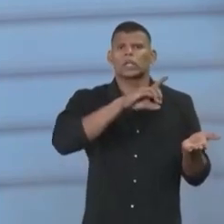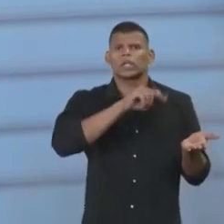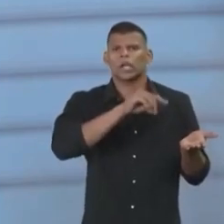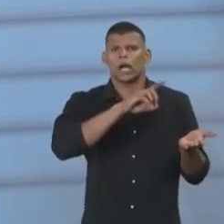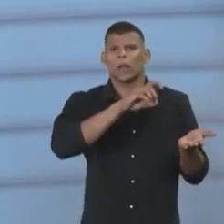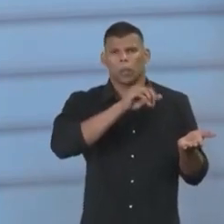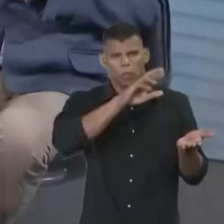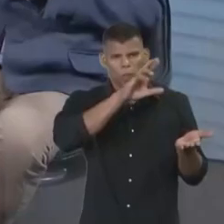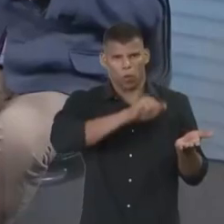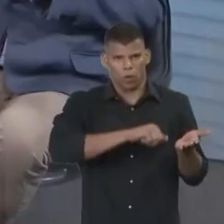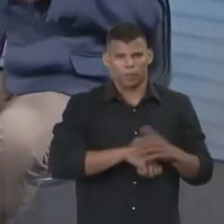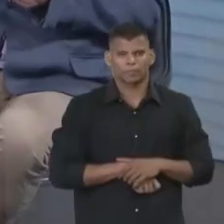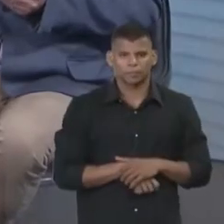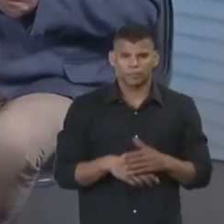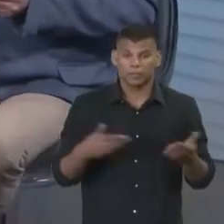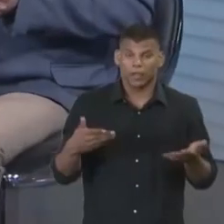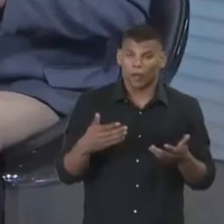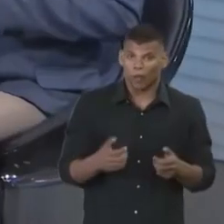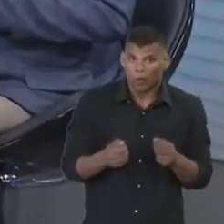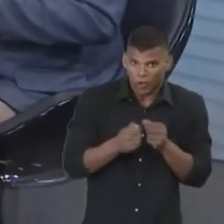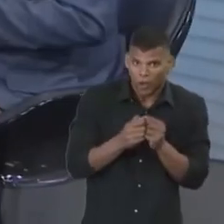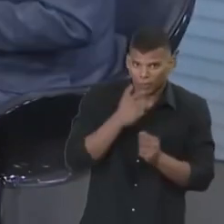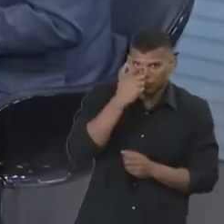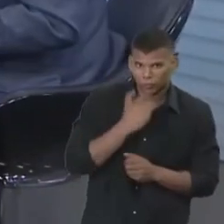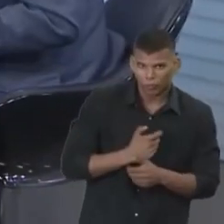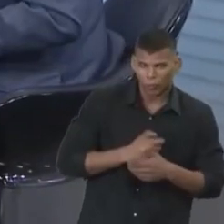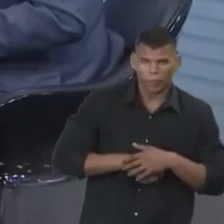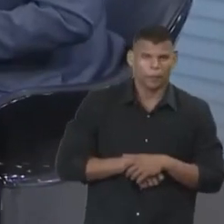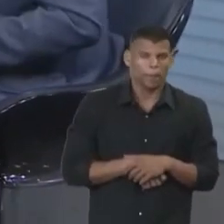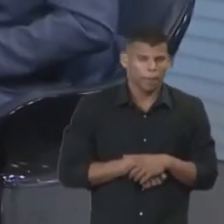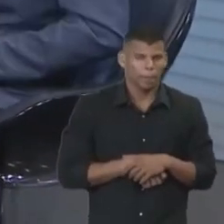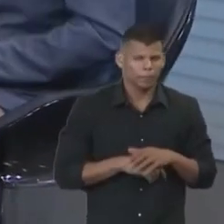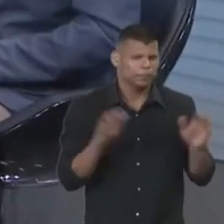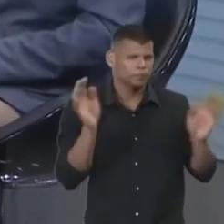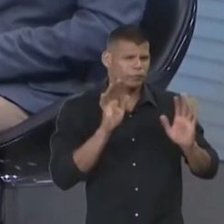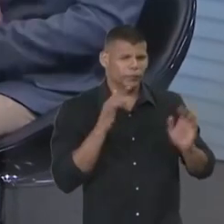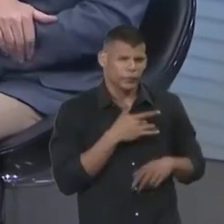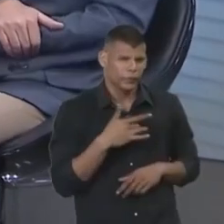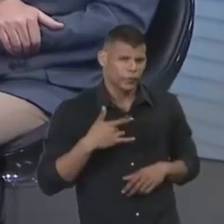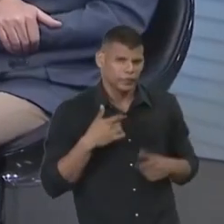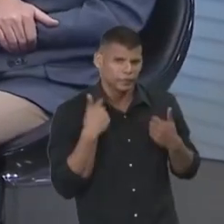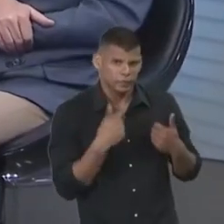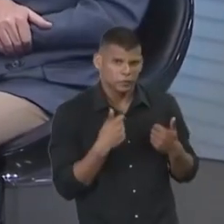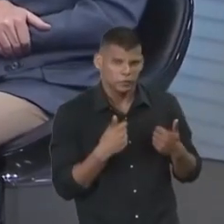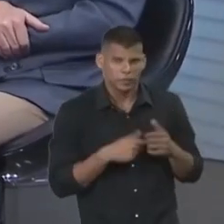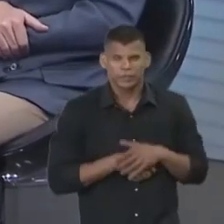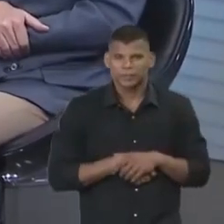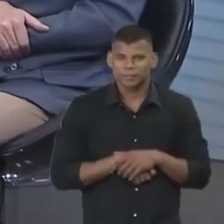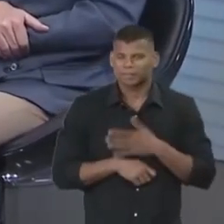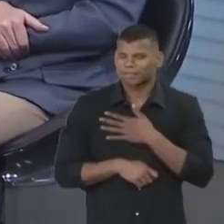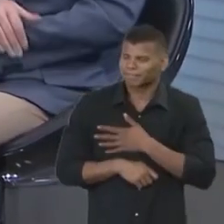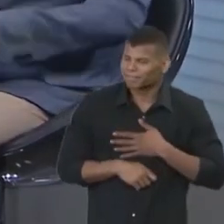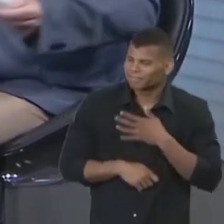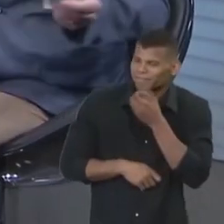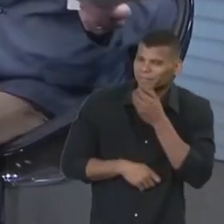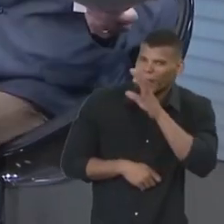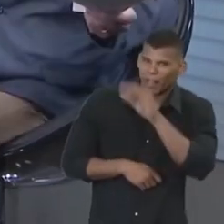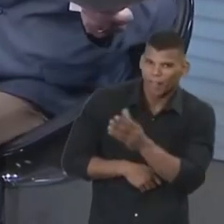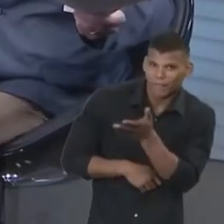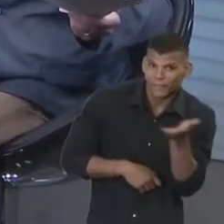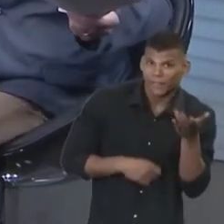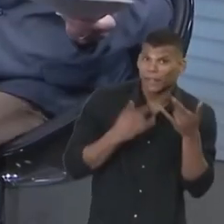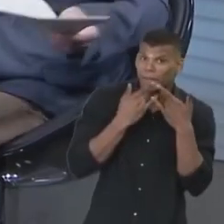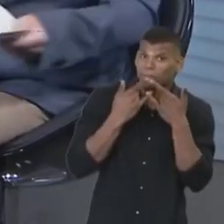comigo aqui, no Questão de Ordem. Doutora Blaine, tudo bem mais uma vez? Obrigado por ter vindo. Renato. Que prazer. Boa noite a todos. Agora sem